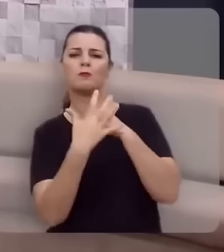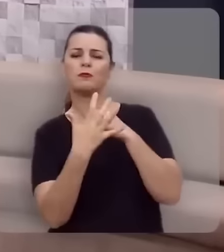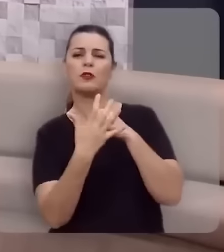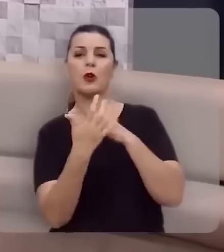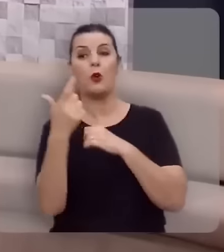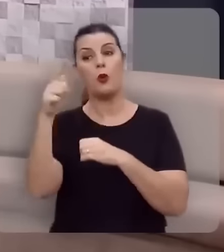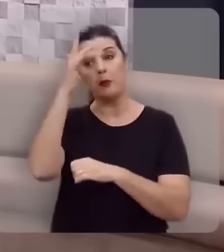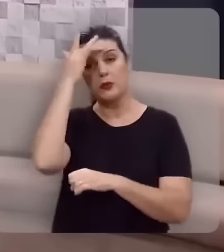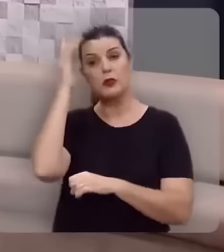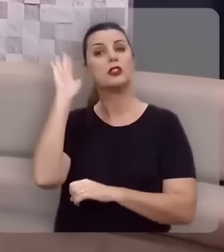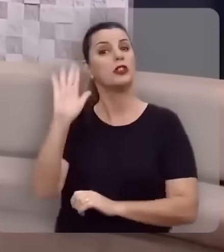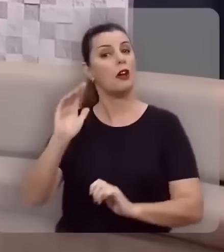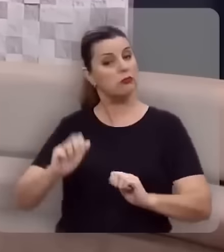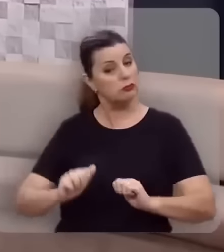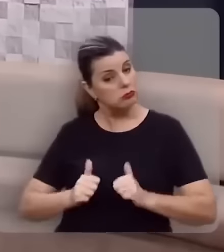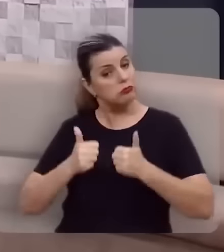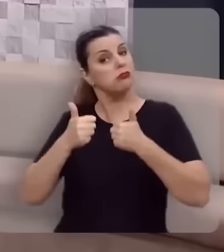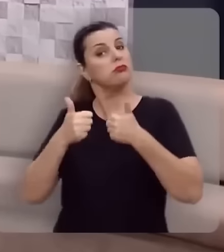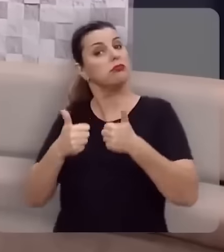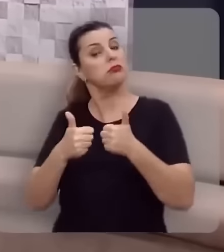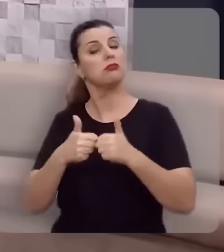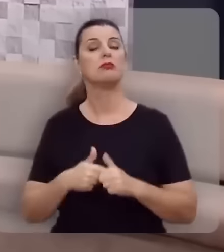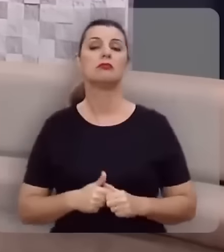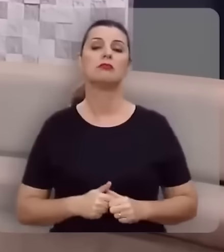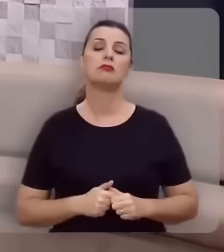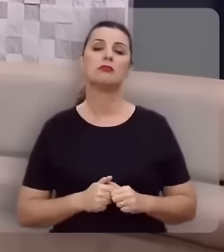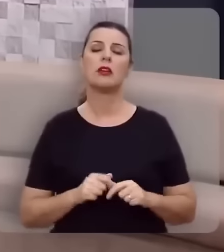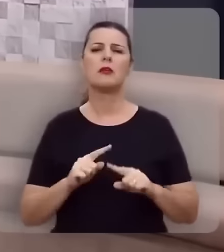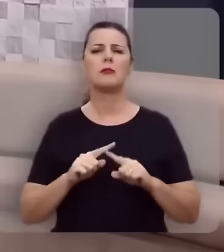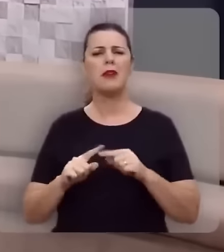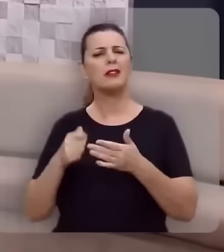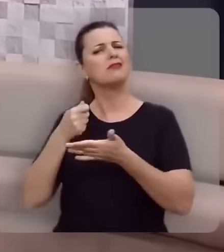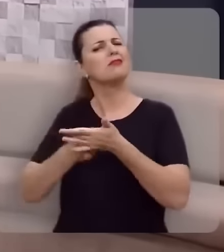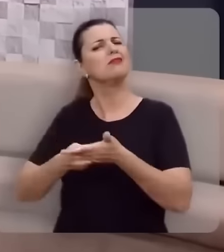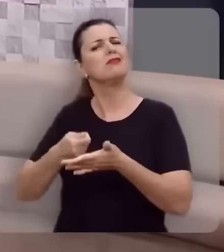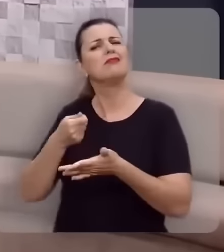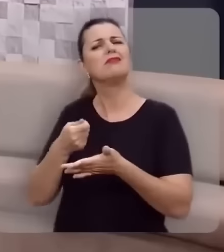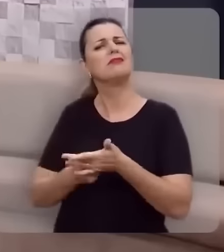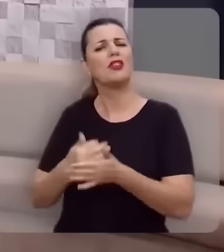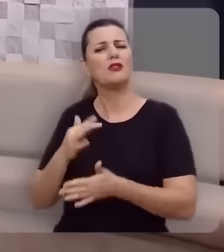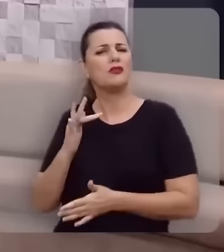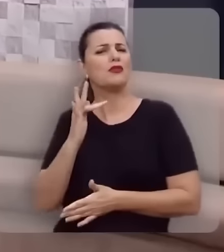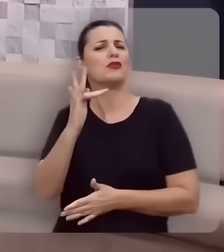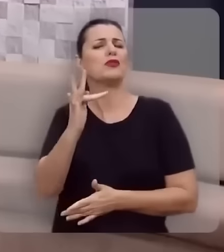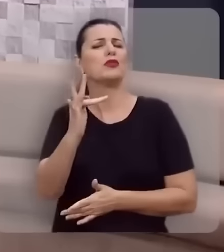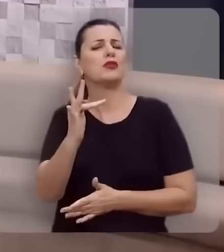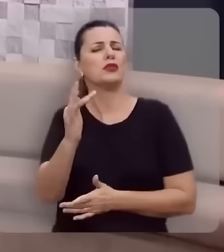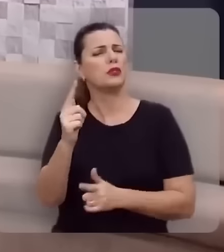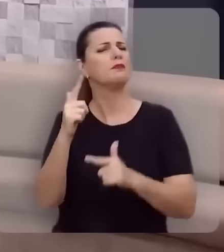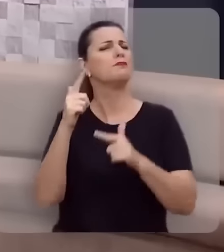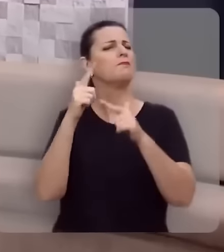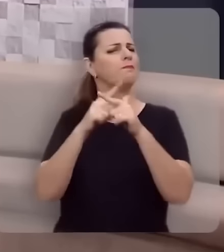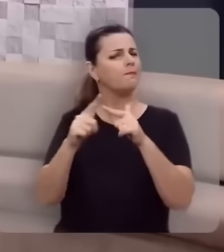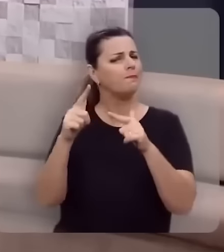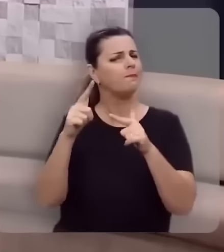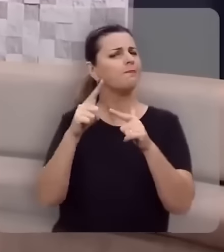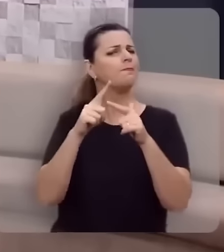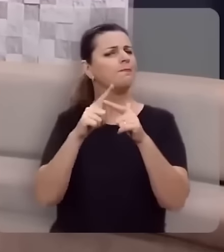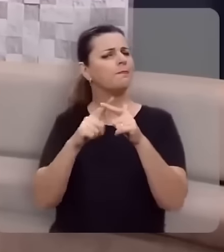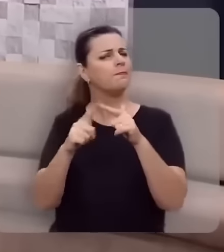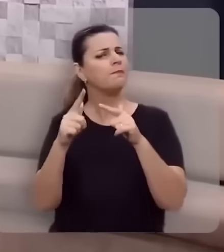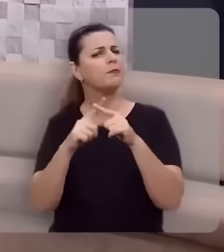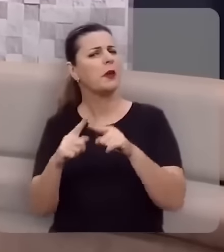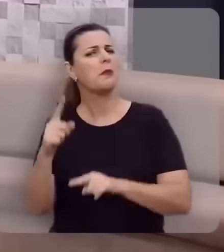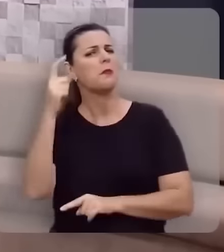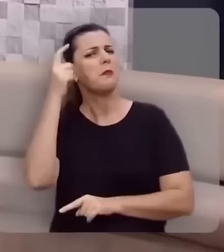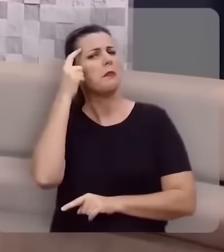outros já recuperados. Mas enfrentaremos certamente um futuro nebuloso no que